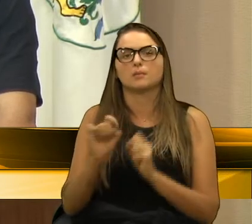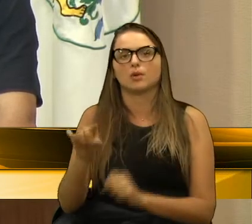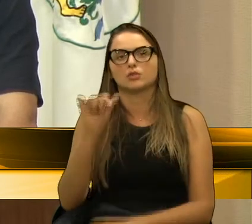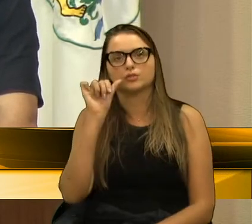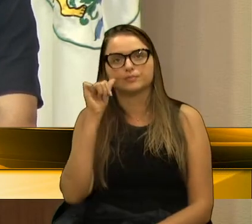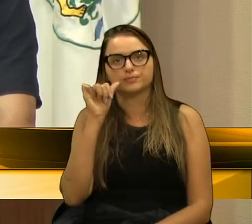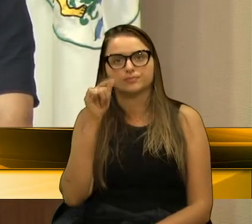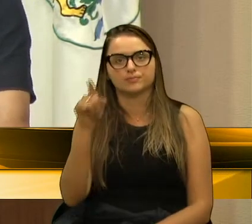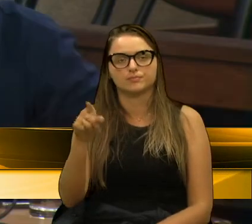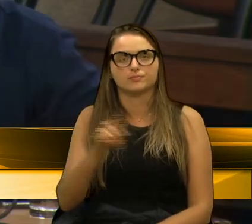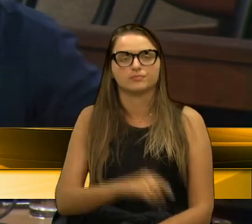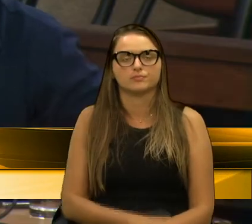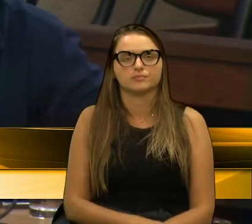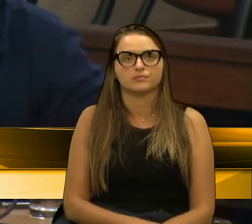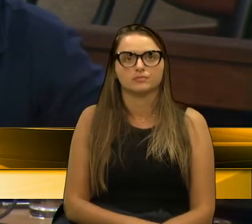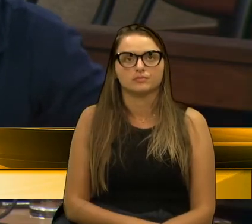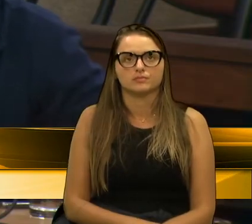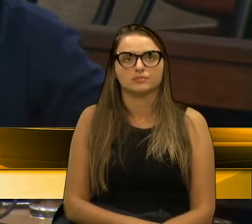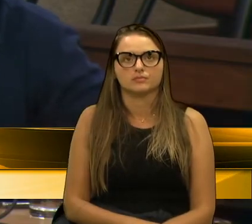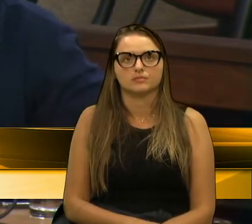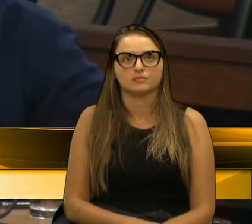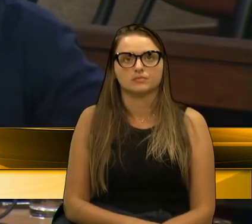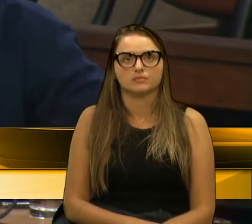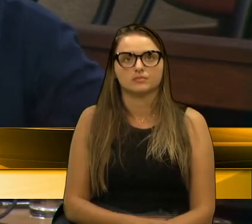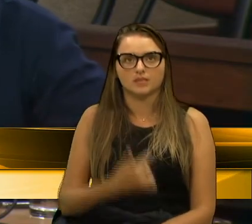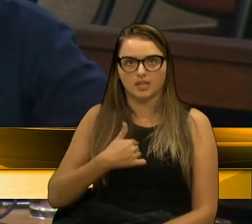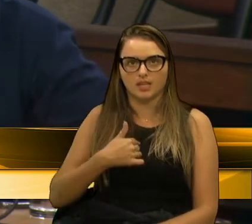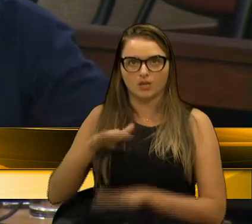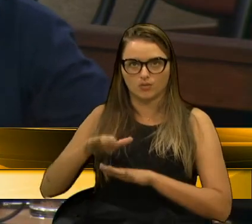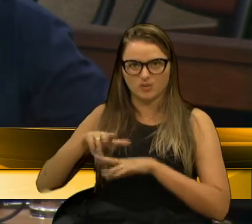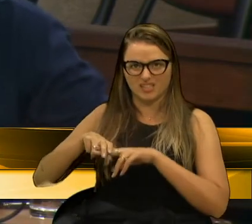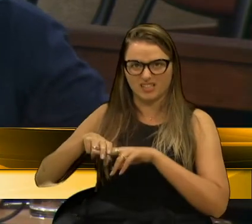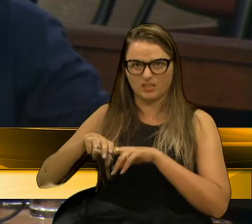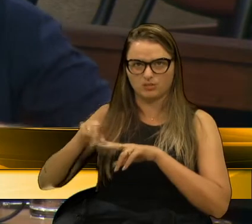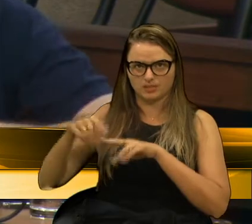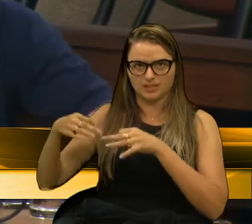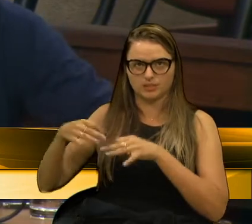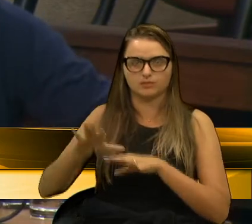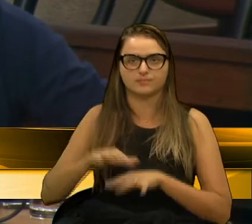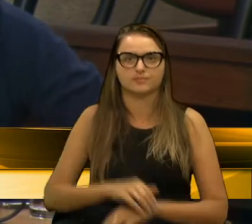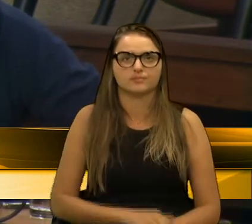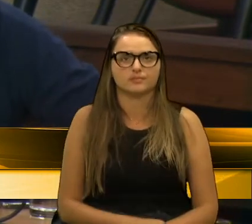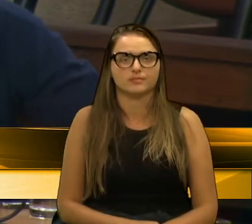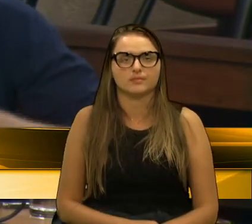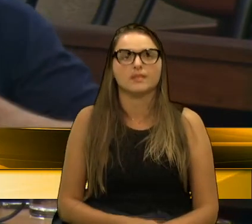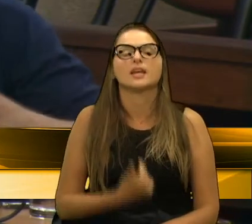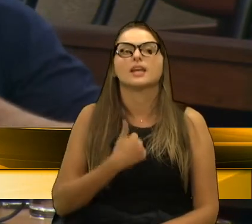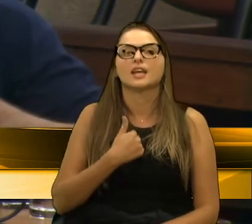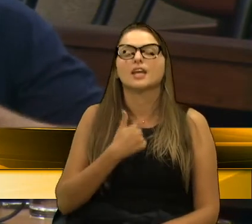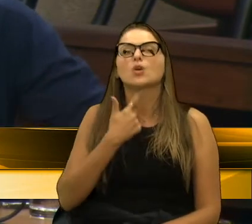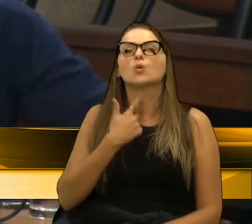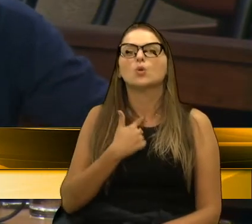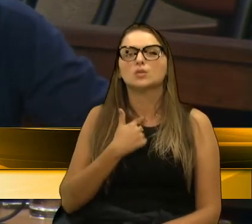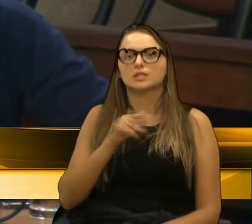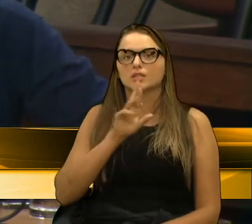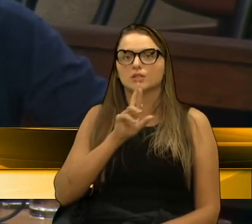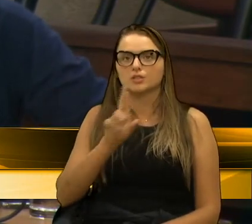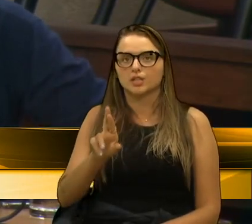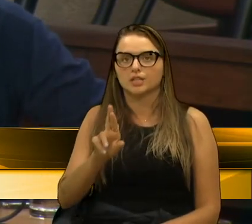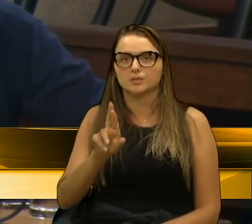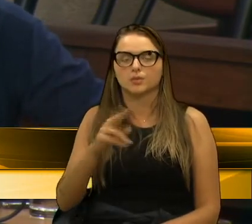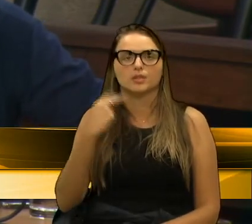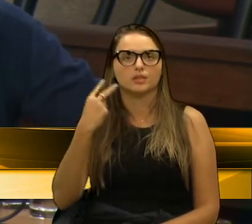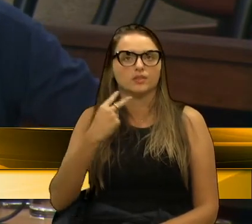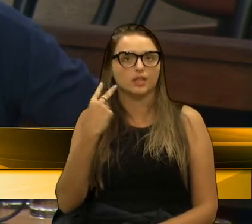Obrigado, vereador Fantinel. O presidente pode ser sentado? Sim, pode ser sentado. Então, eu gostaria de responder ao vereador Lucas,